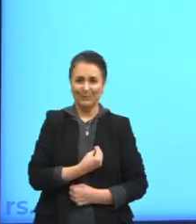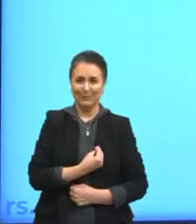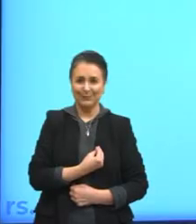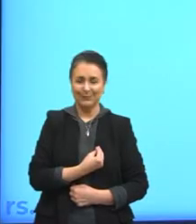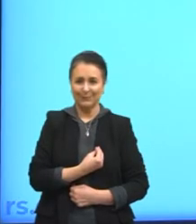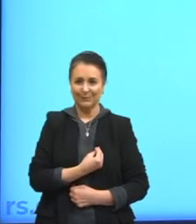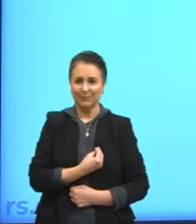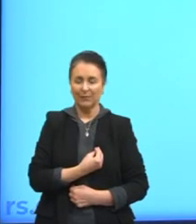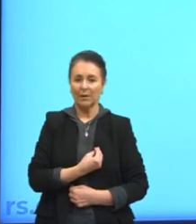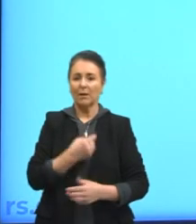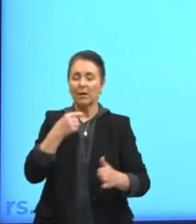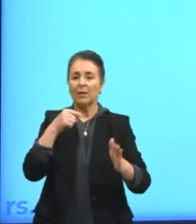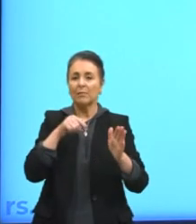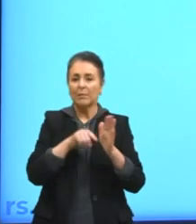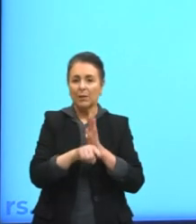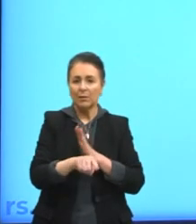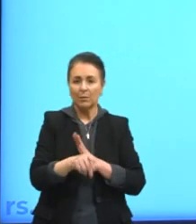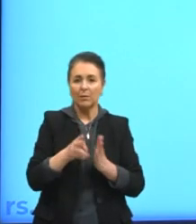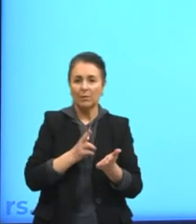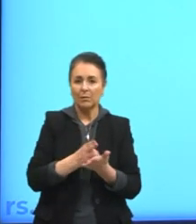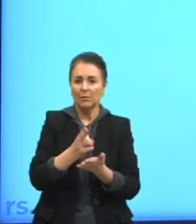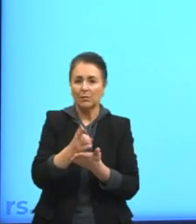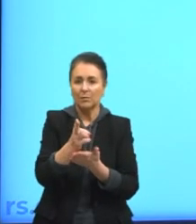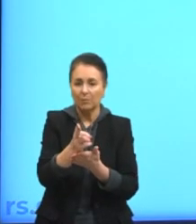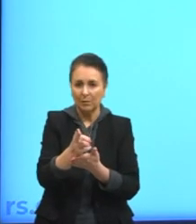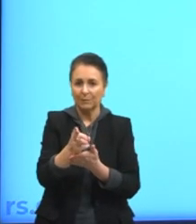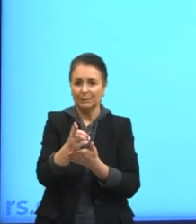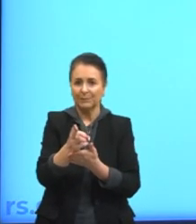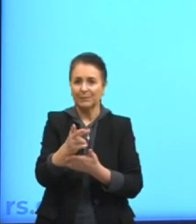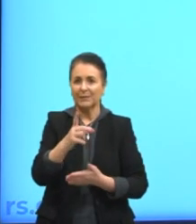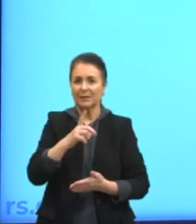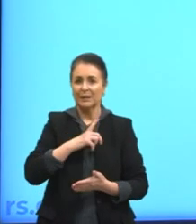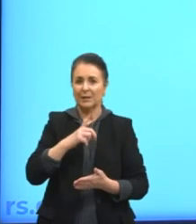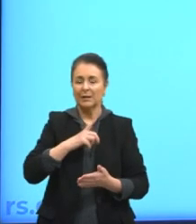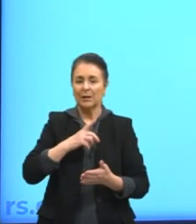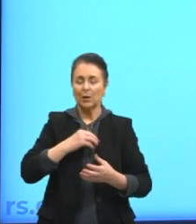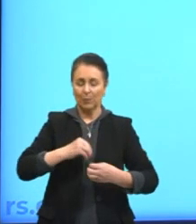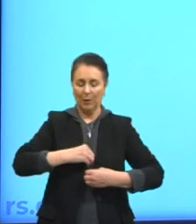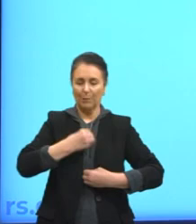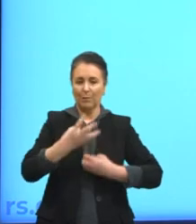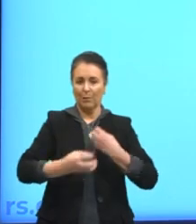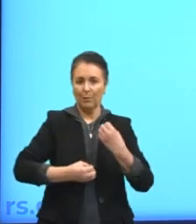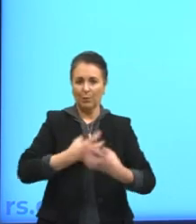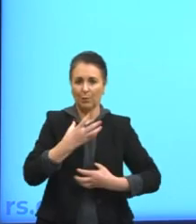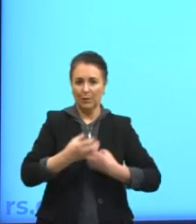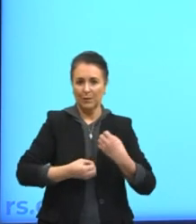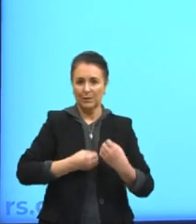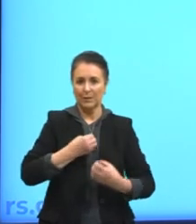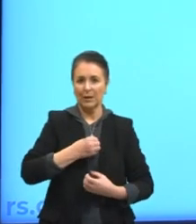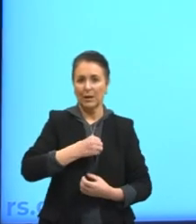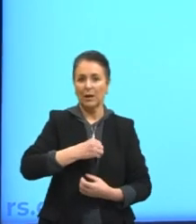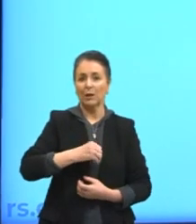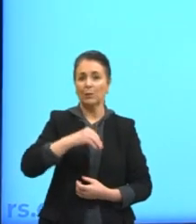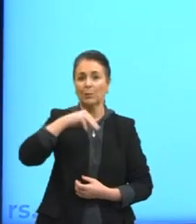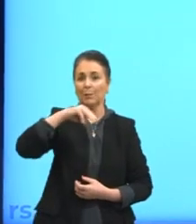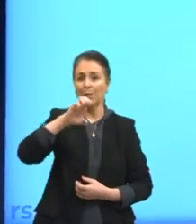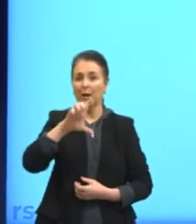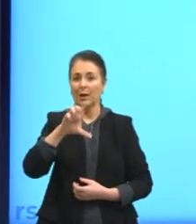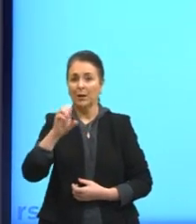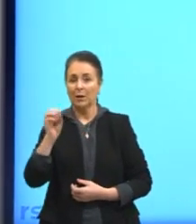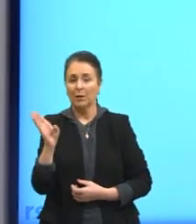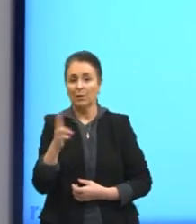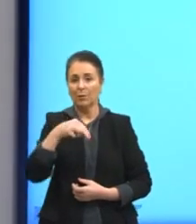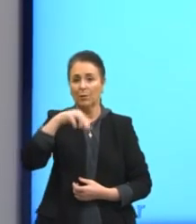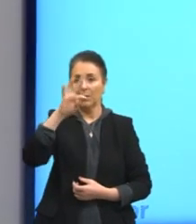Mais uma questãozinha aí para a gente. Aqui a gente tem uma poesia do João Cabral de Melo Neto. E a